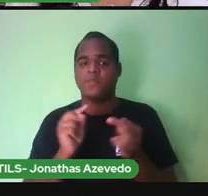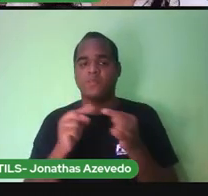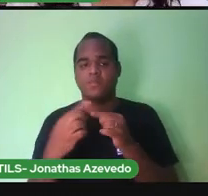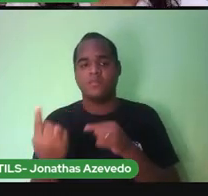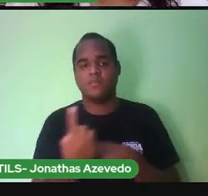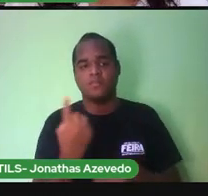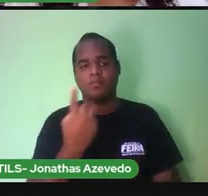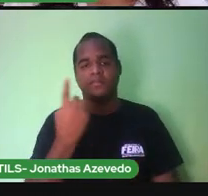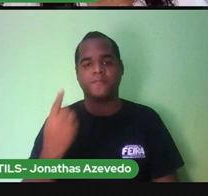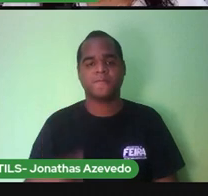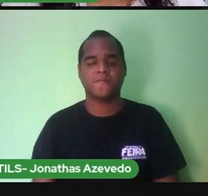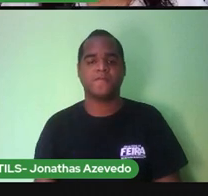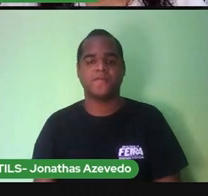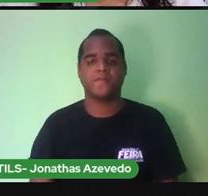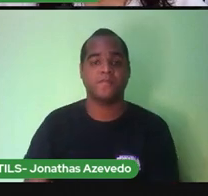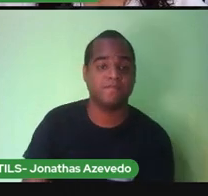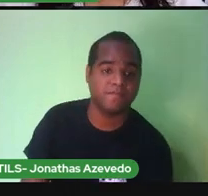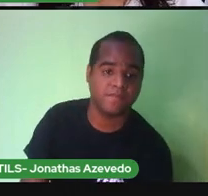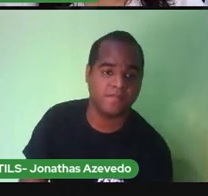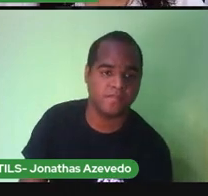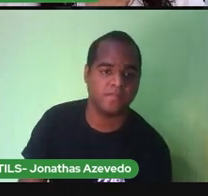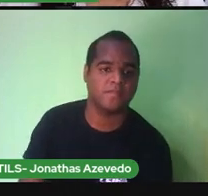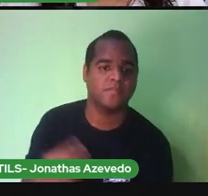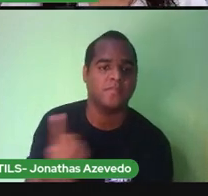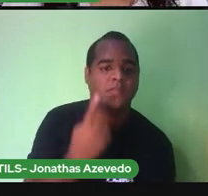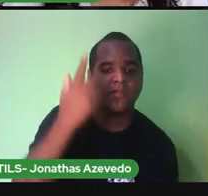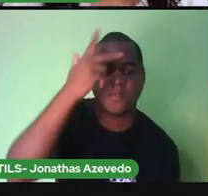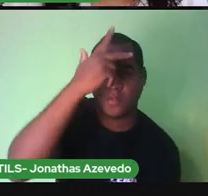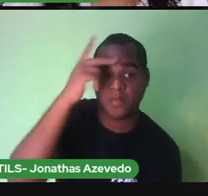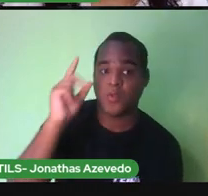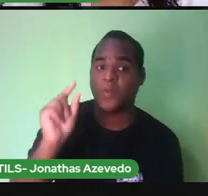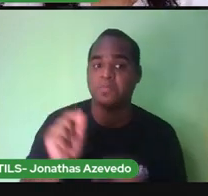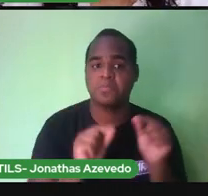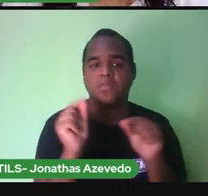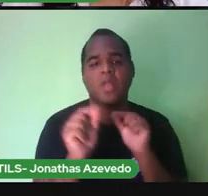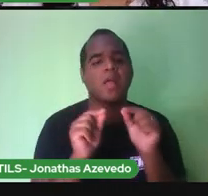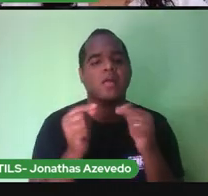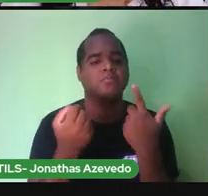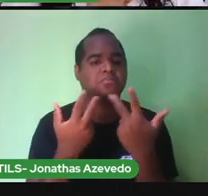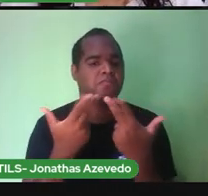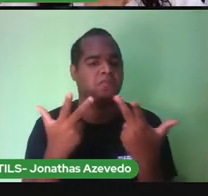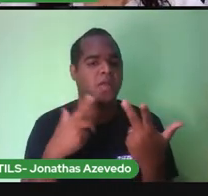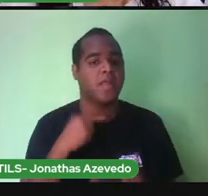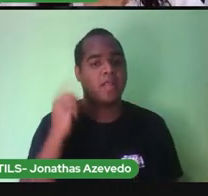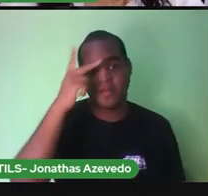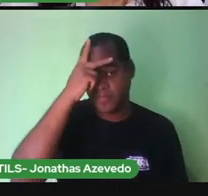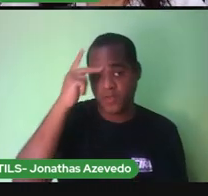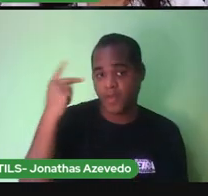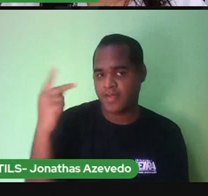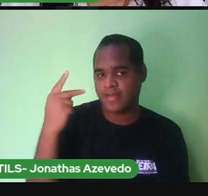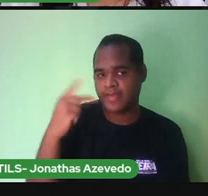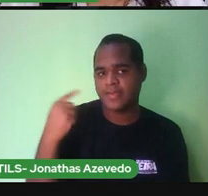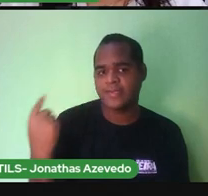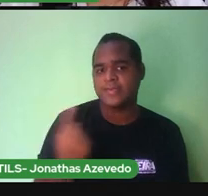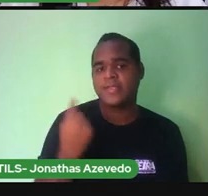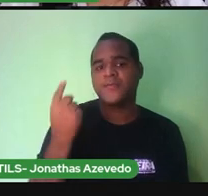Das pessoas Quem é A pessoa Mais alta Dessa família